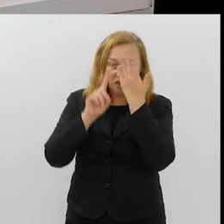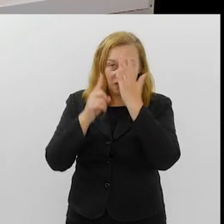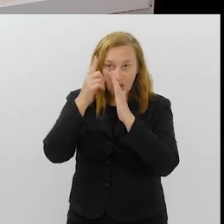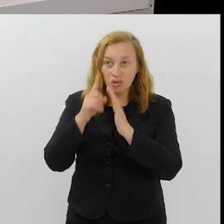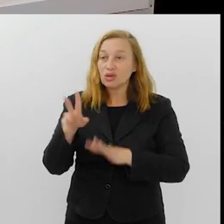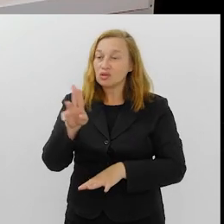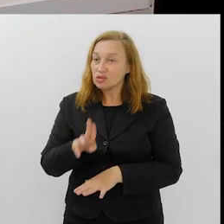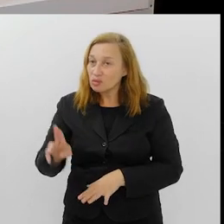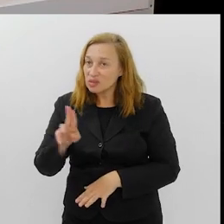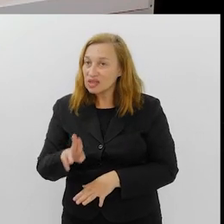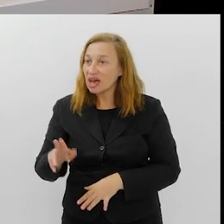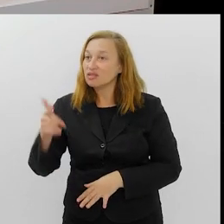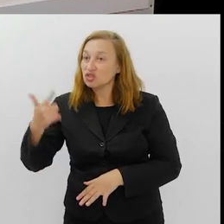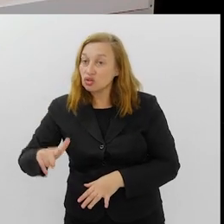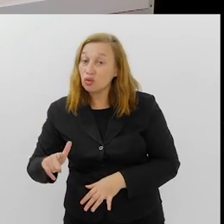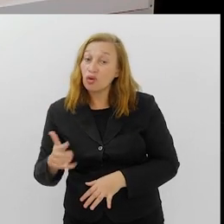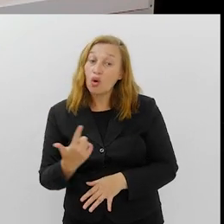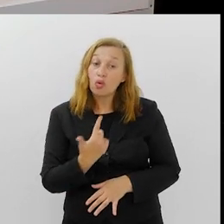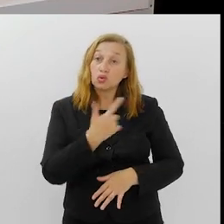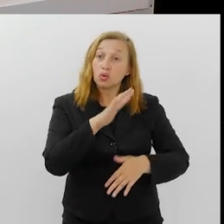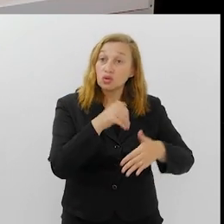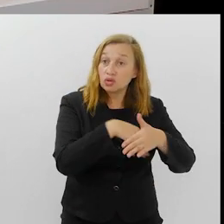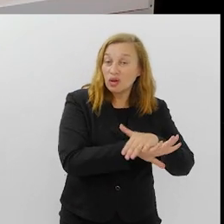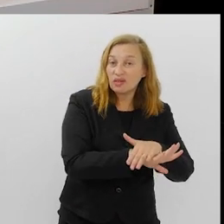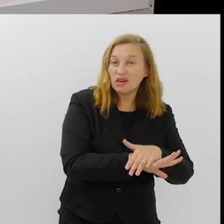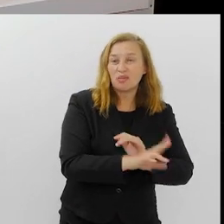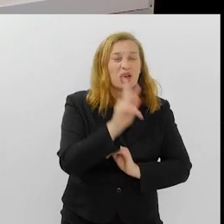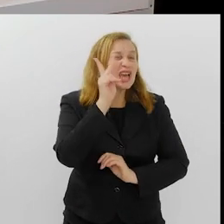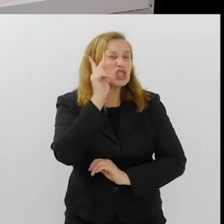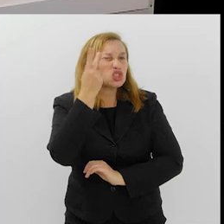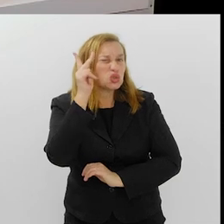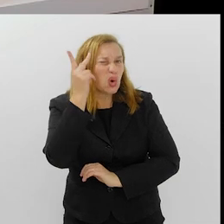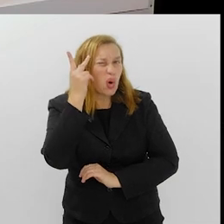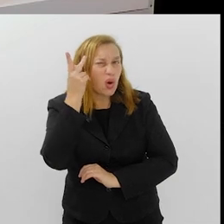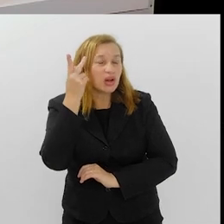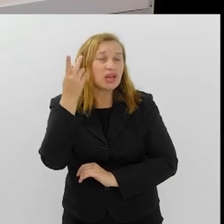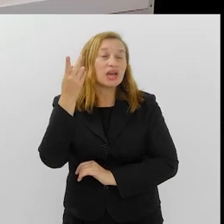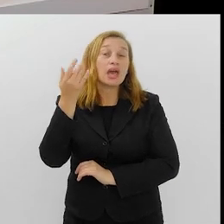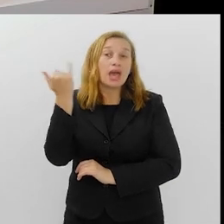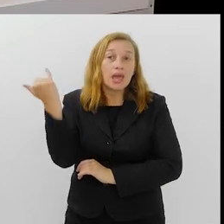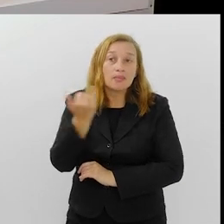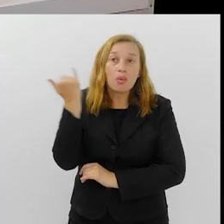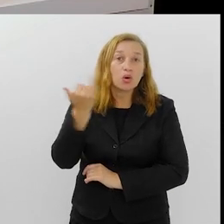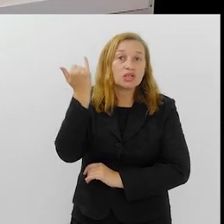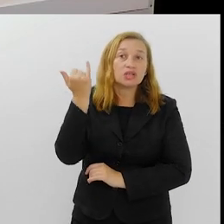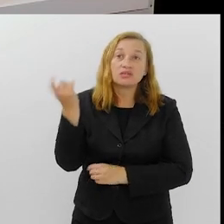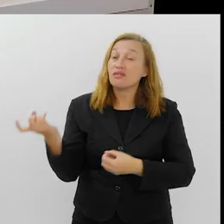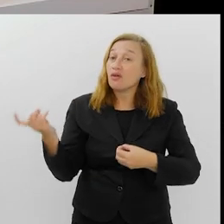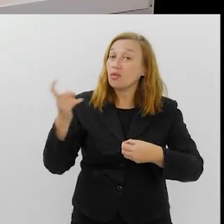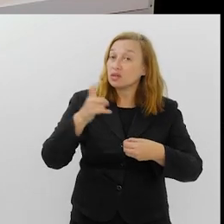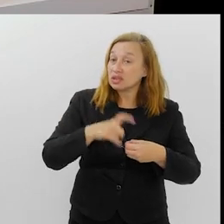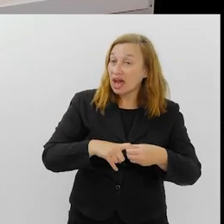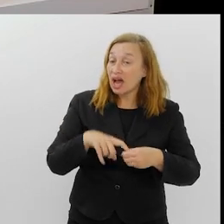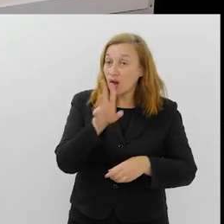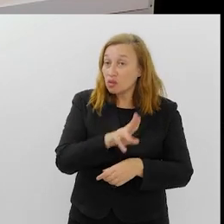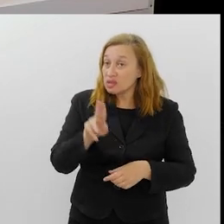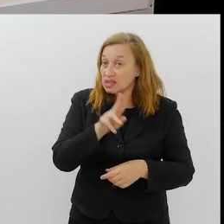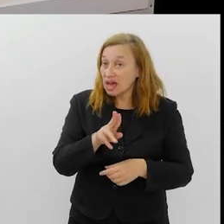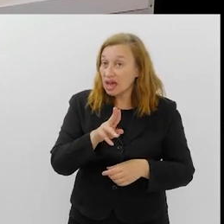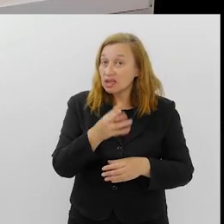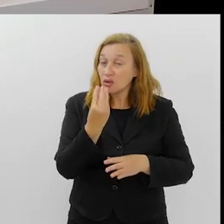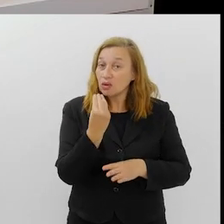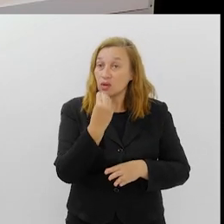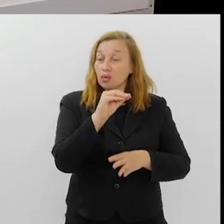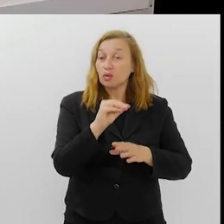Mas os figurinos que não são mais utilizados, porque são muito históricos, são importantes e não vão voltar a ser feitos, eles são